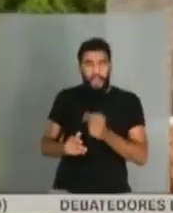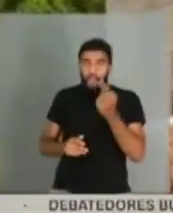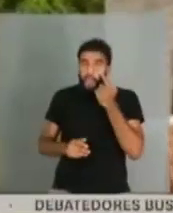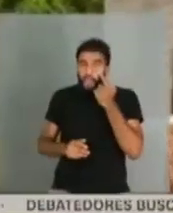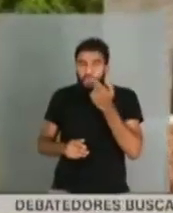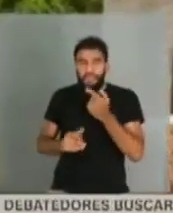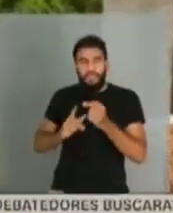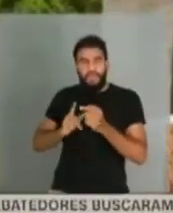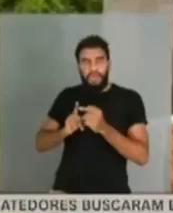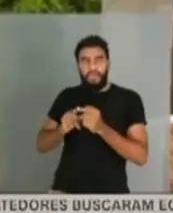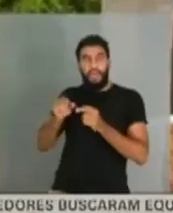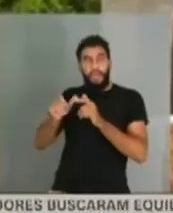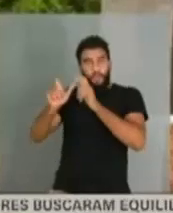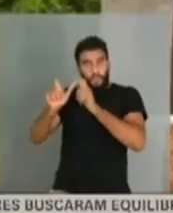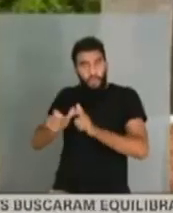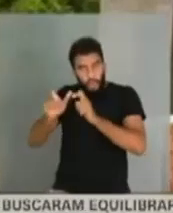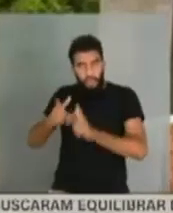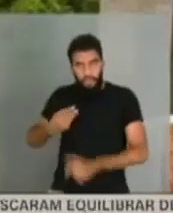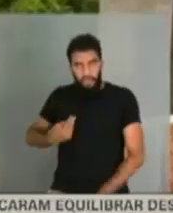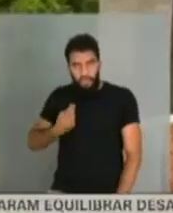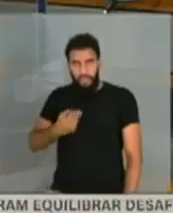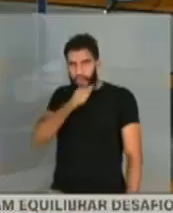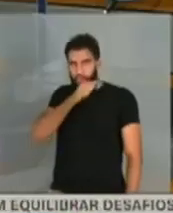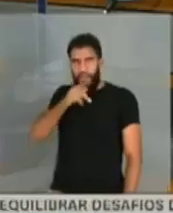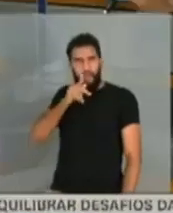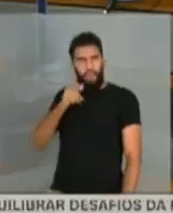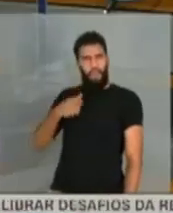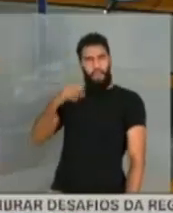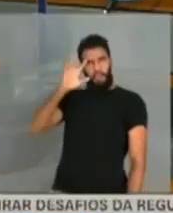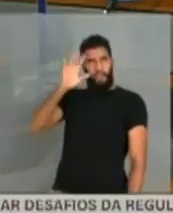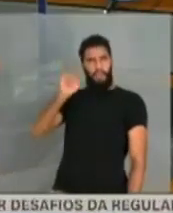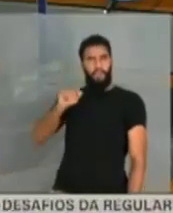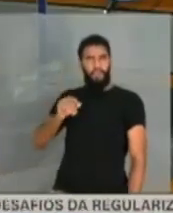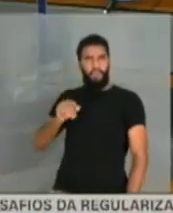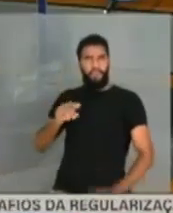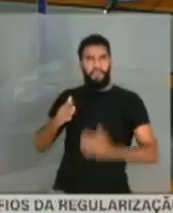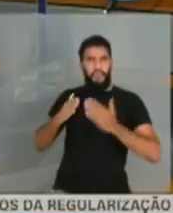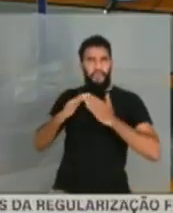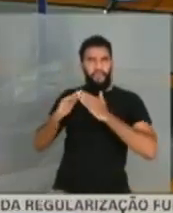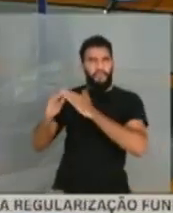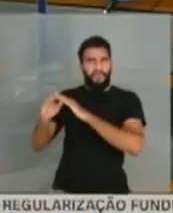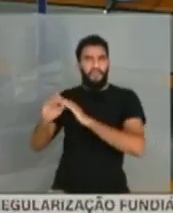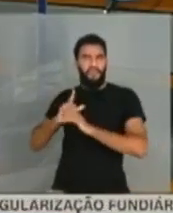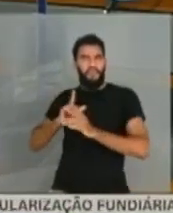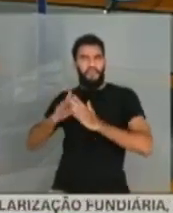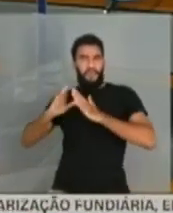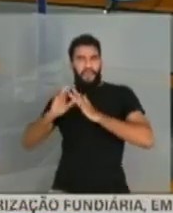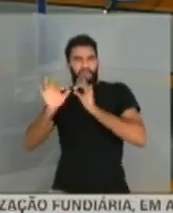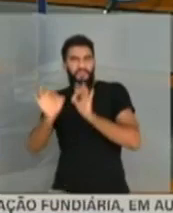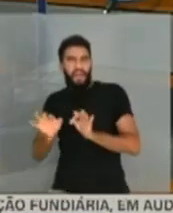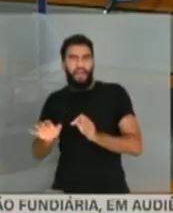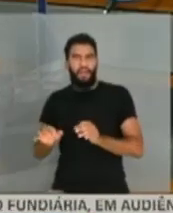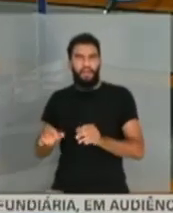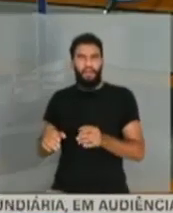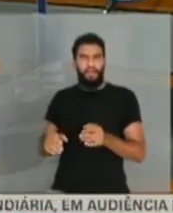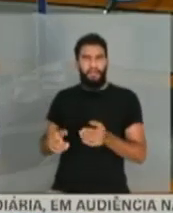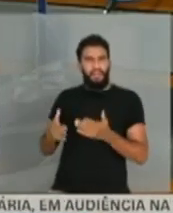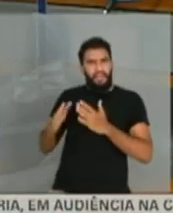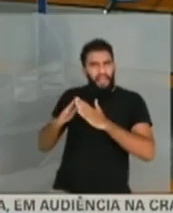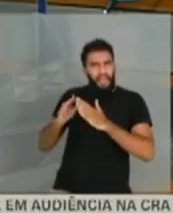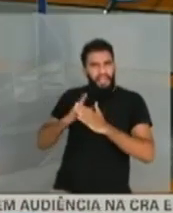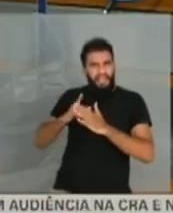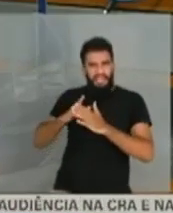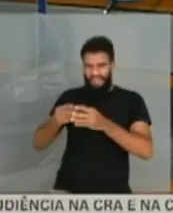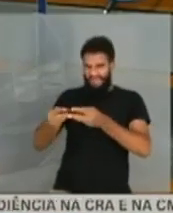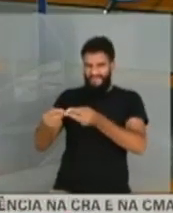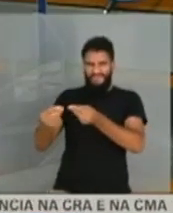domiciliar em Macapá, eu imaginei, olha, meu vizinho deve ter uma casa adequada. Olha, tem até um buraco lá na casa, rapaz. No endereço